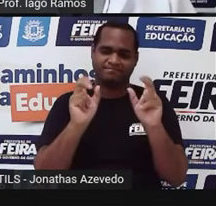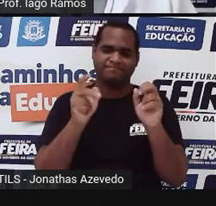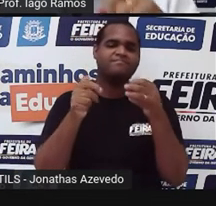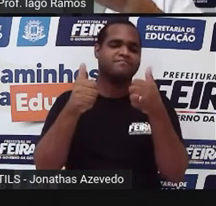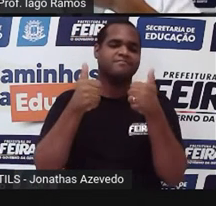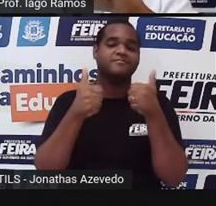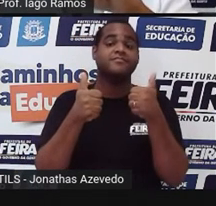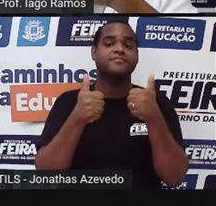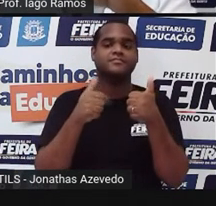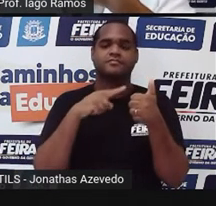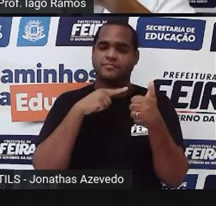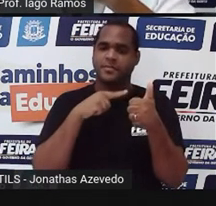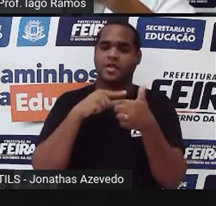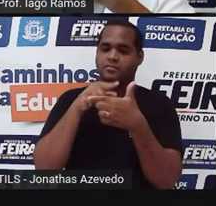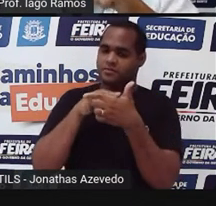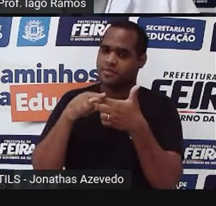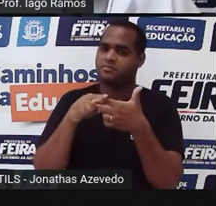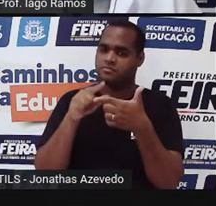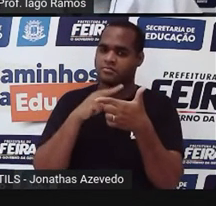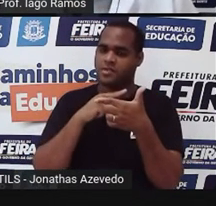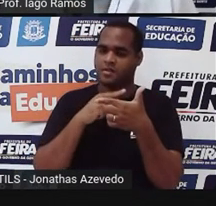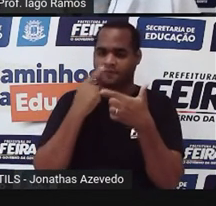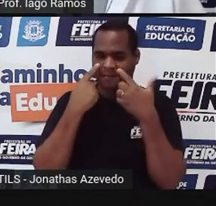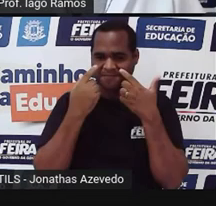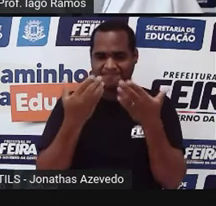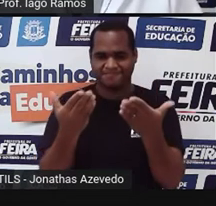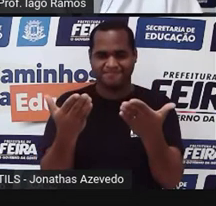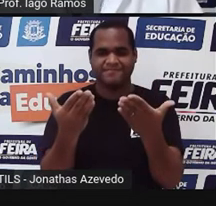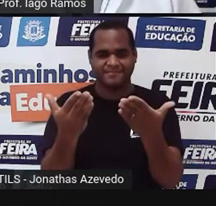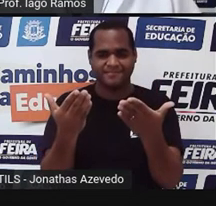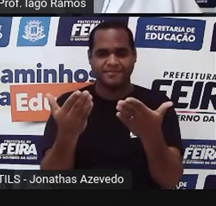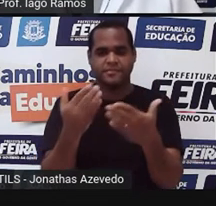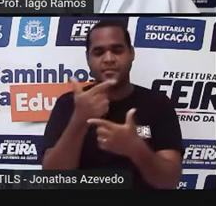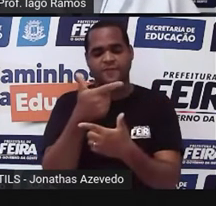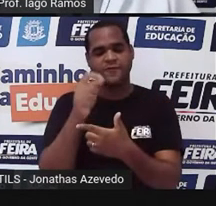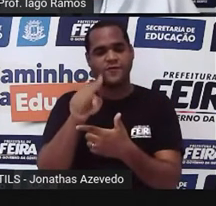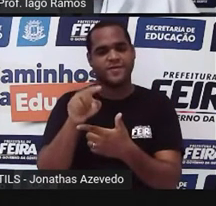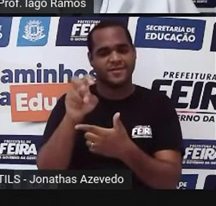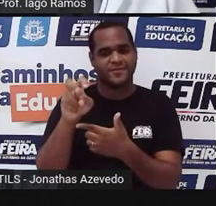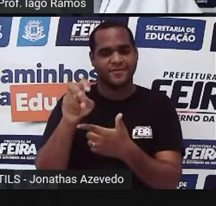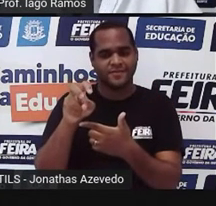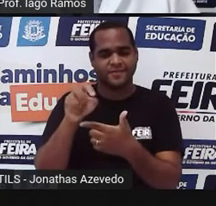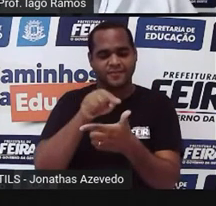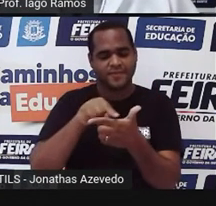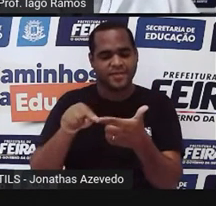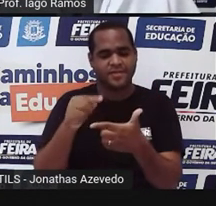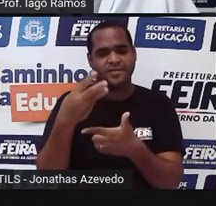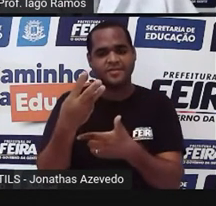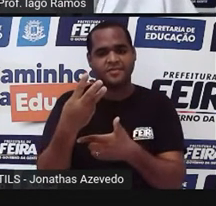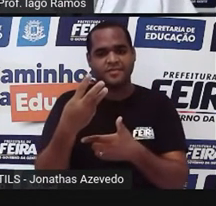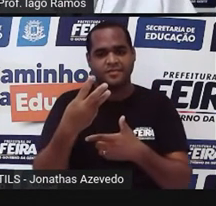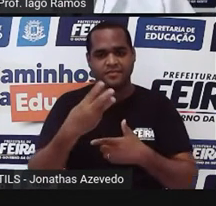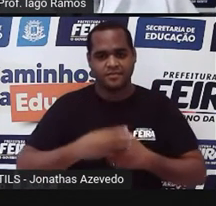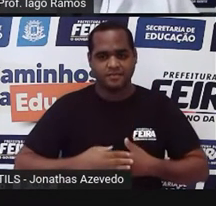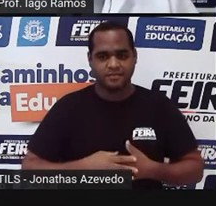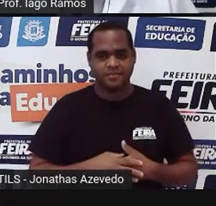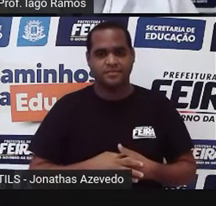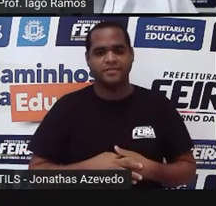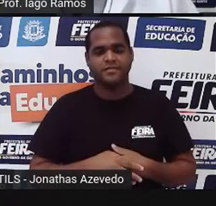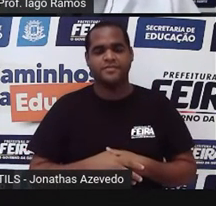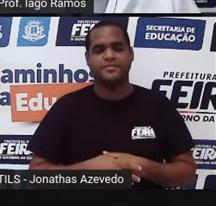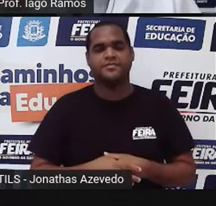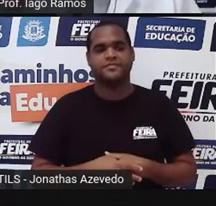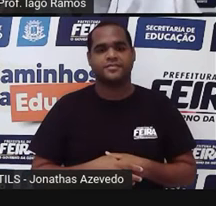Só que assim, a gente tem uma divisão pra fazer aí. Tá na tela. 21,5 dividido por 3.